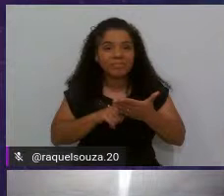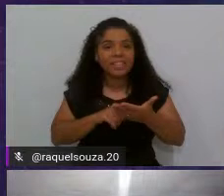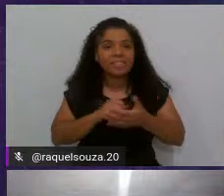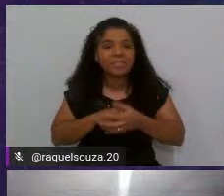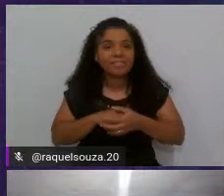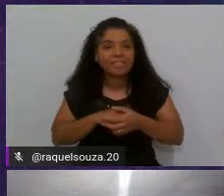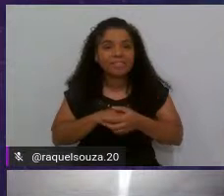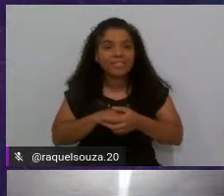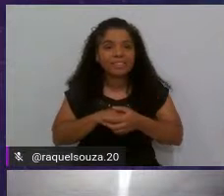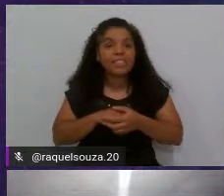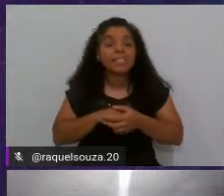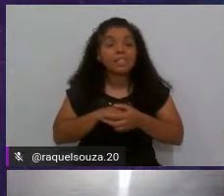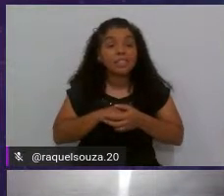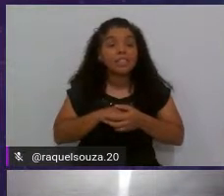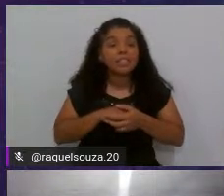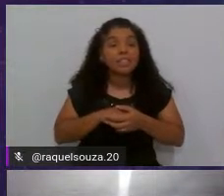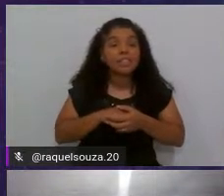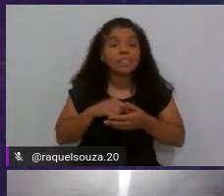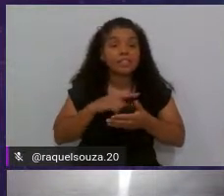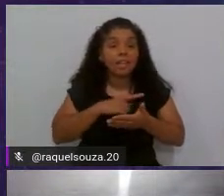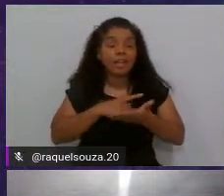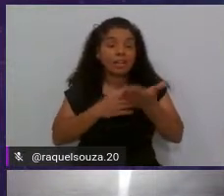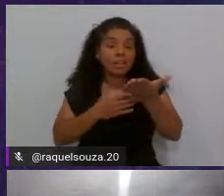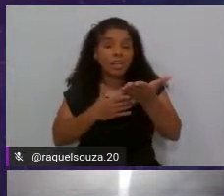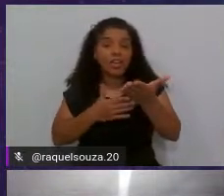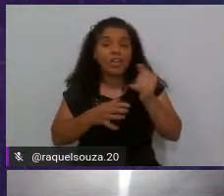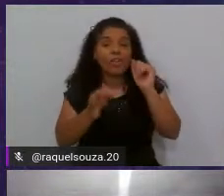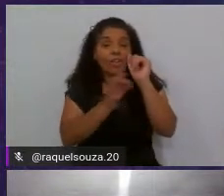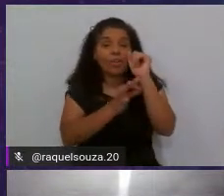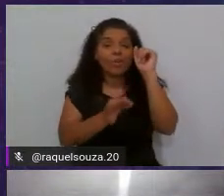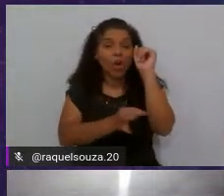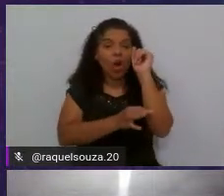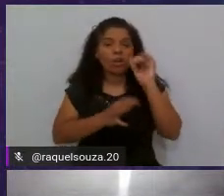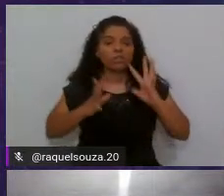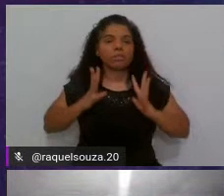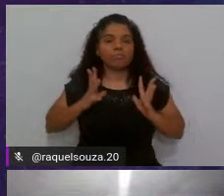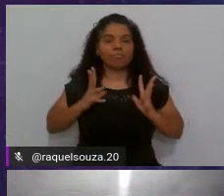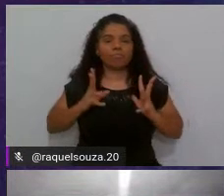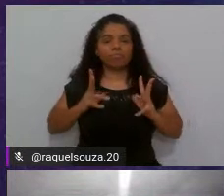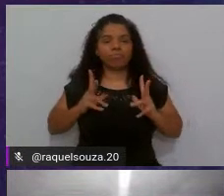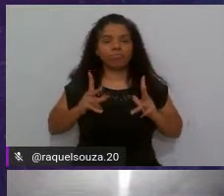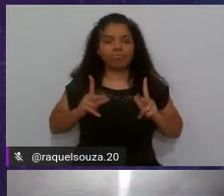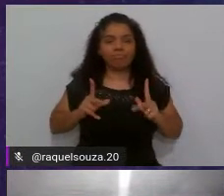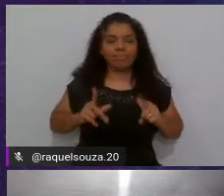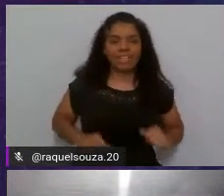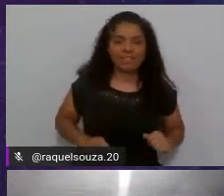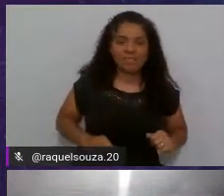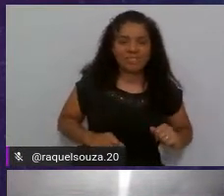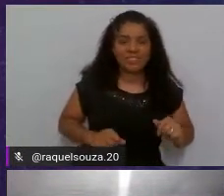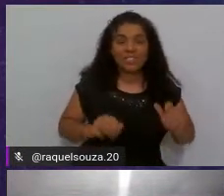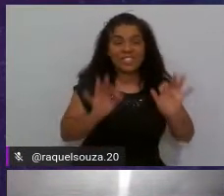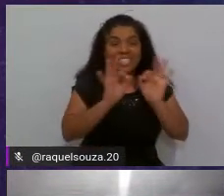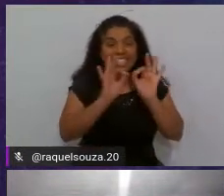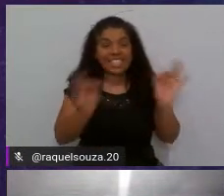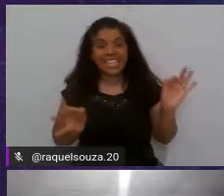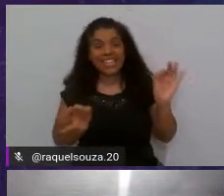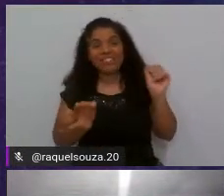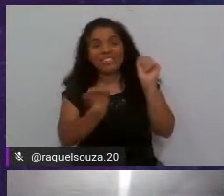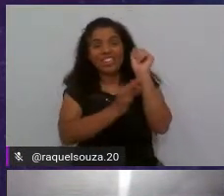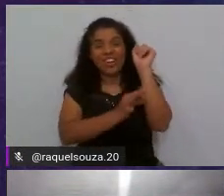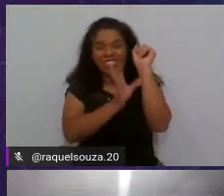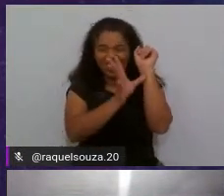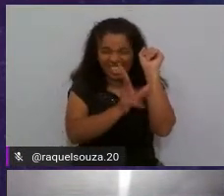e ter aqui um código limpo simples e direto ao ponto